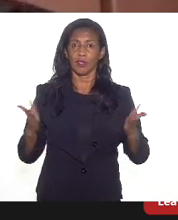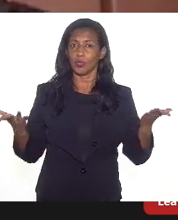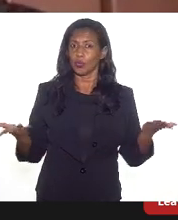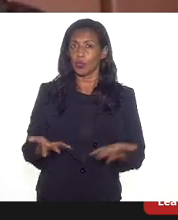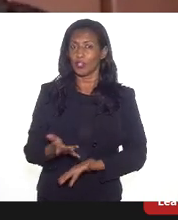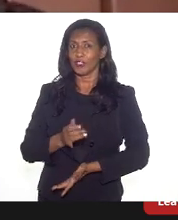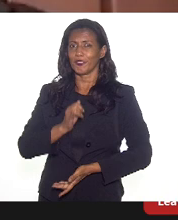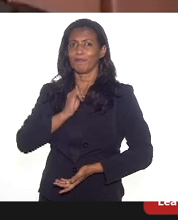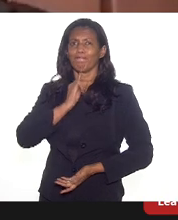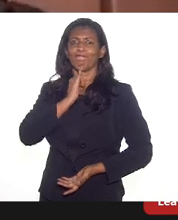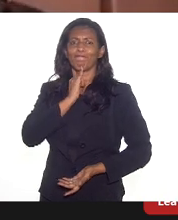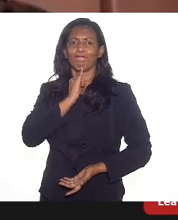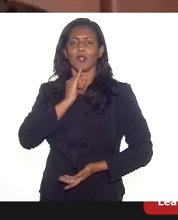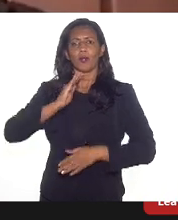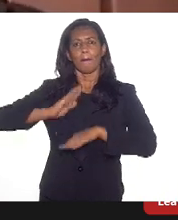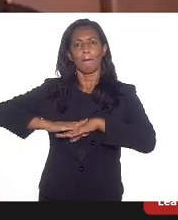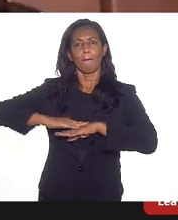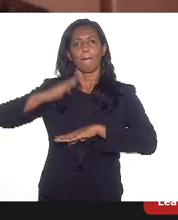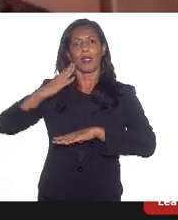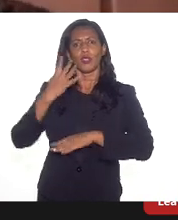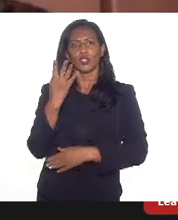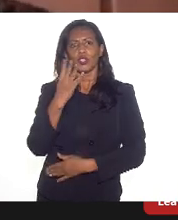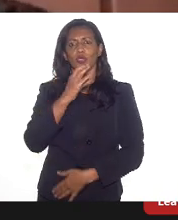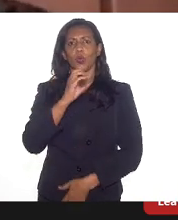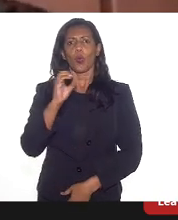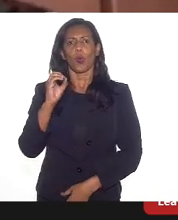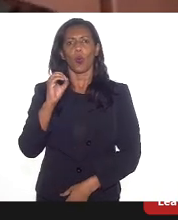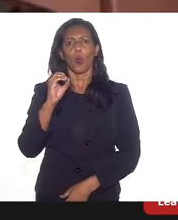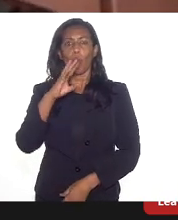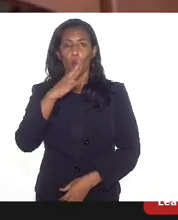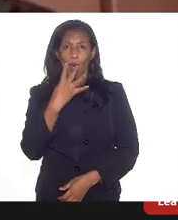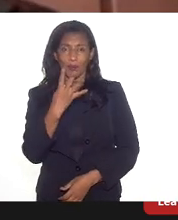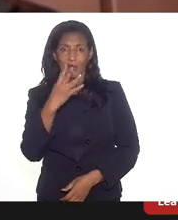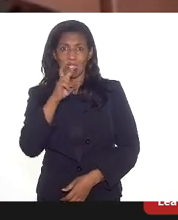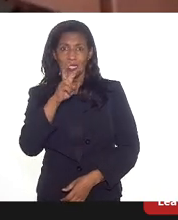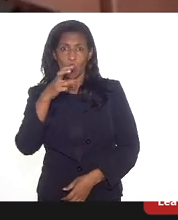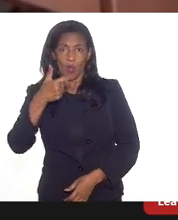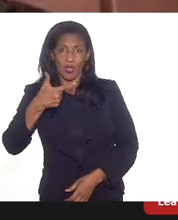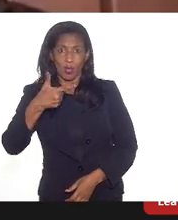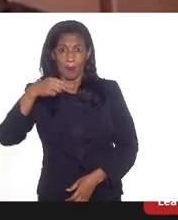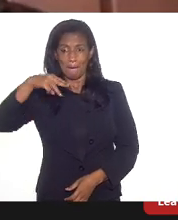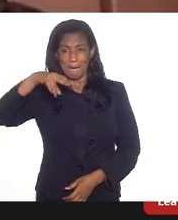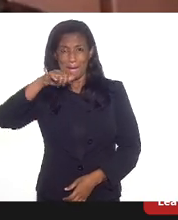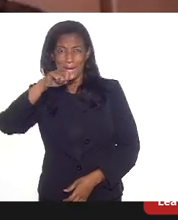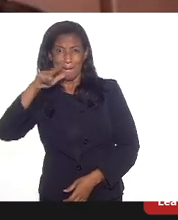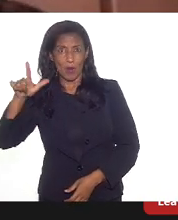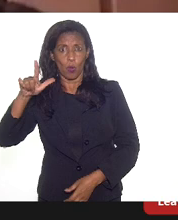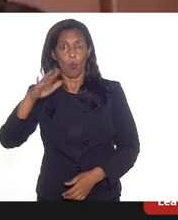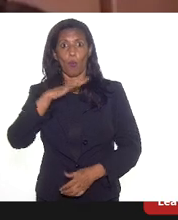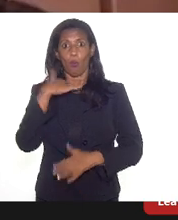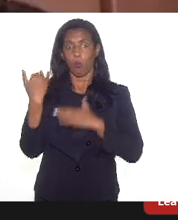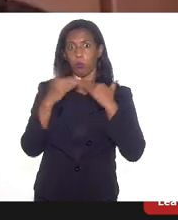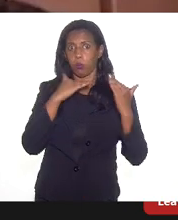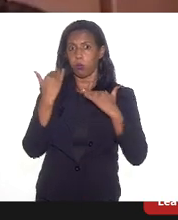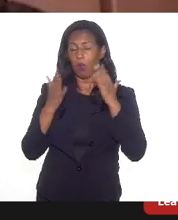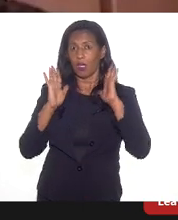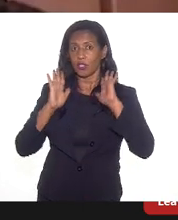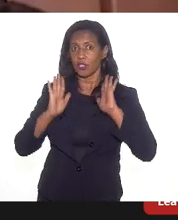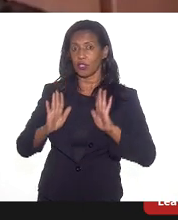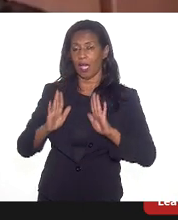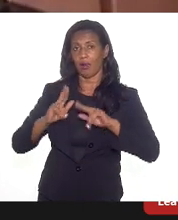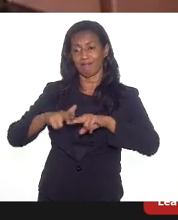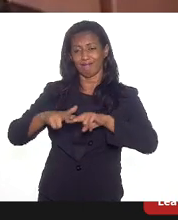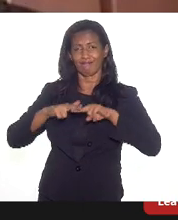infelizmente, somos mais de 452 mil mortos no Brasil por causa da